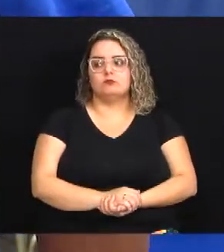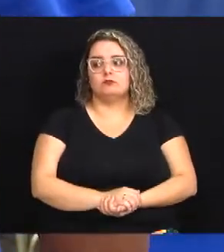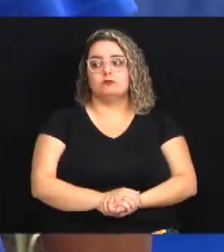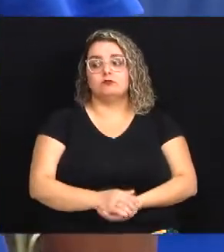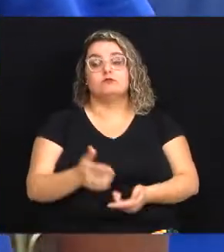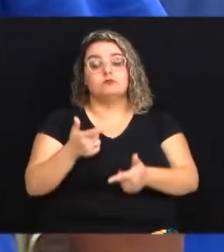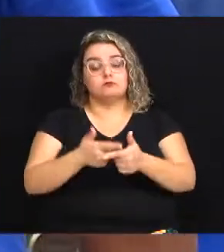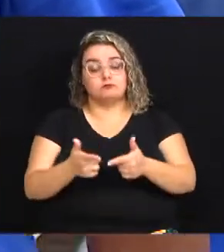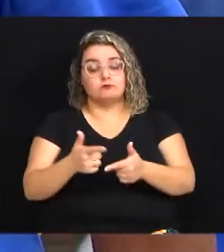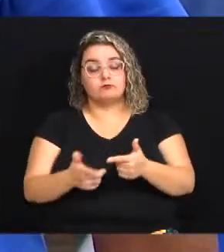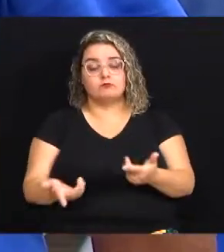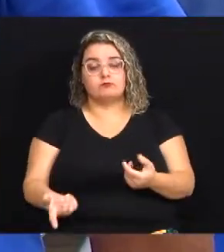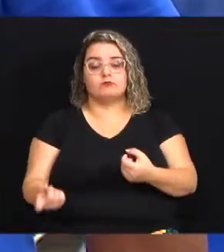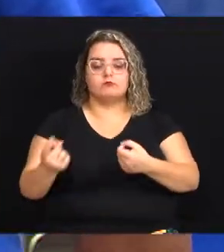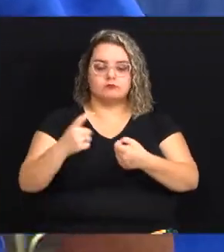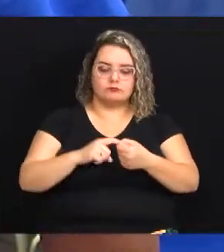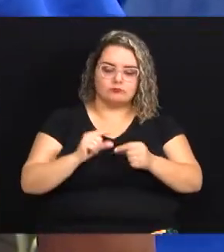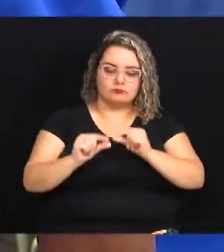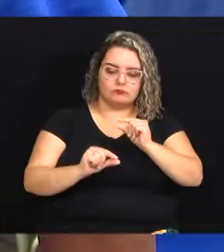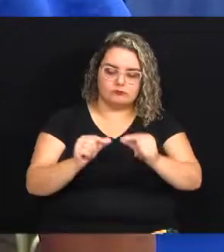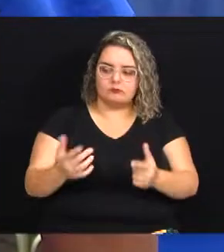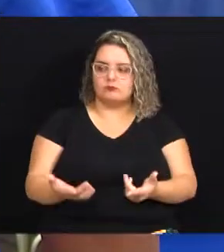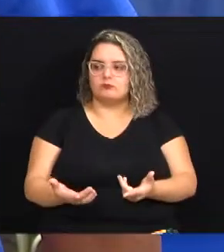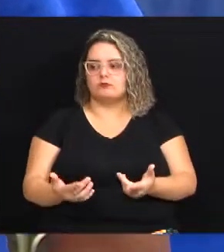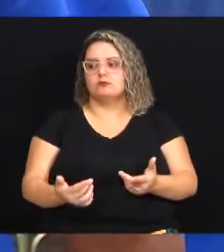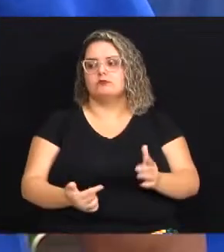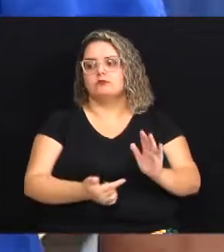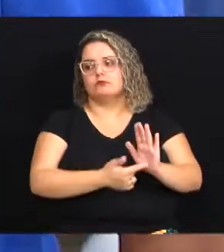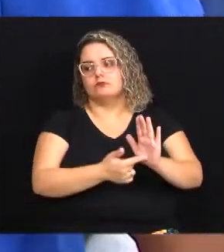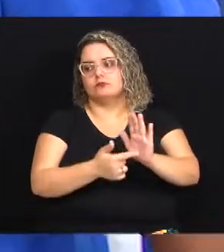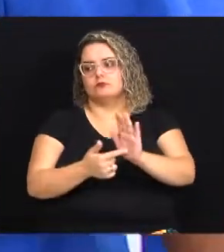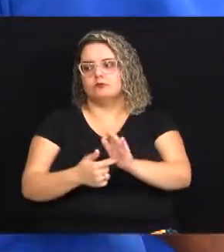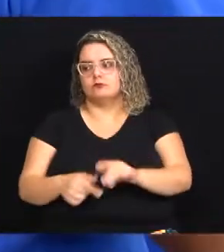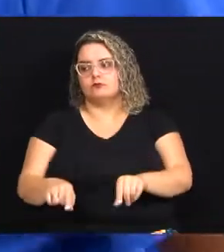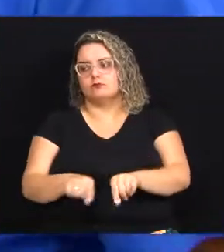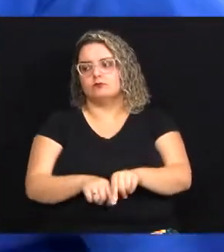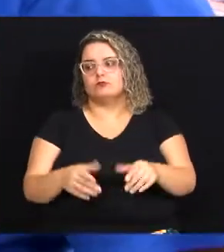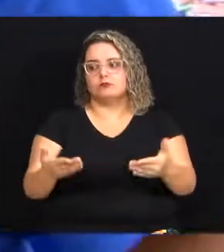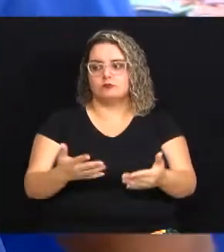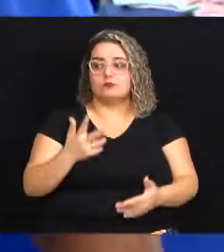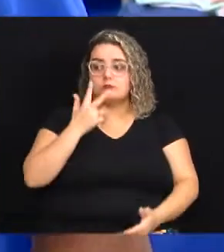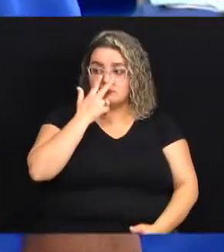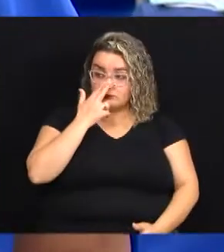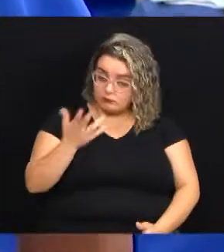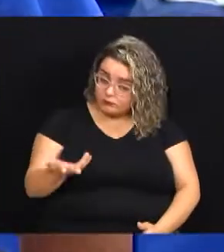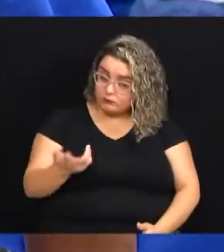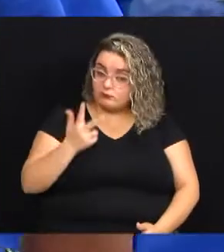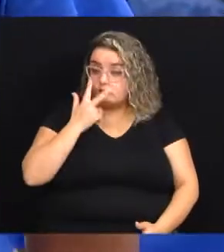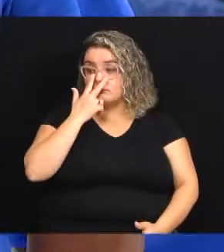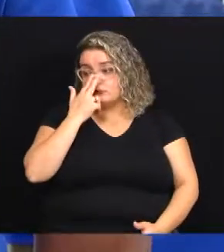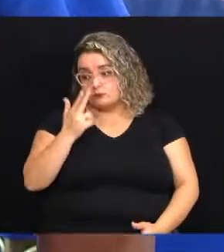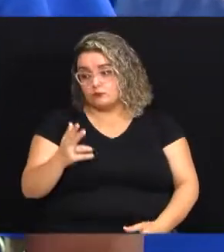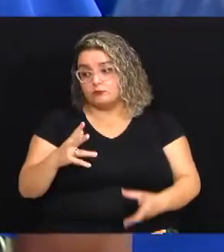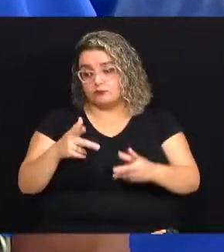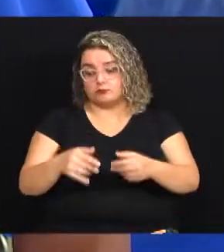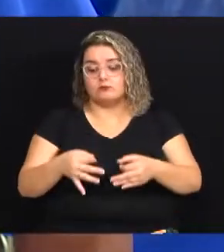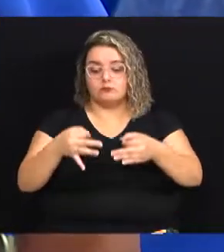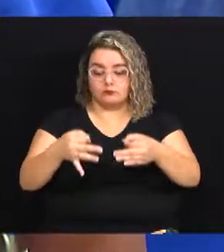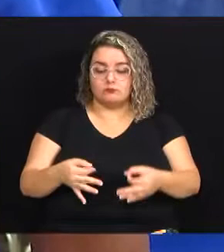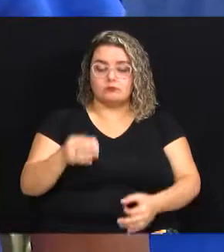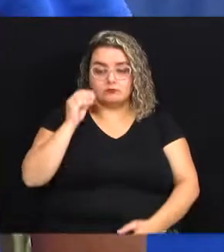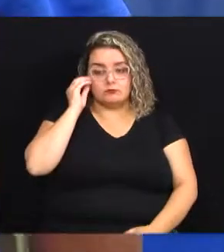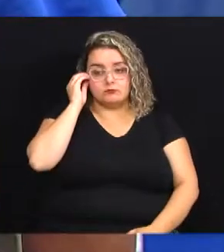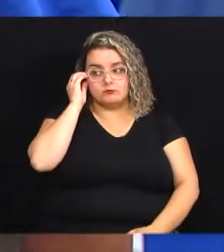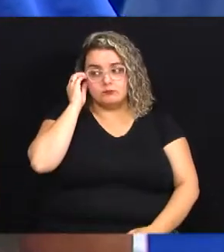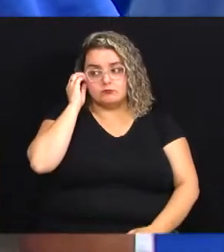necessidades a gente está voltando tudo agora os expositores também então agora parece parece que está dando tudo certo